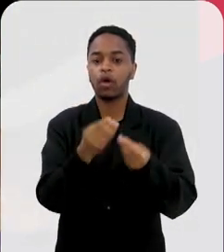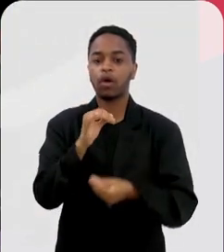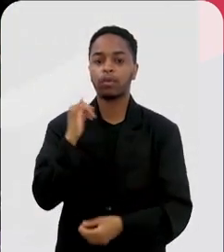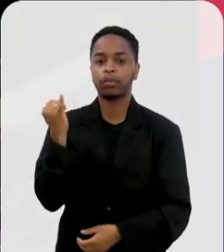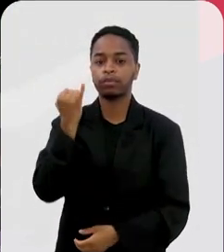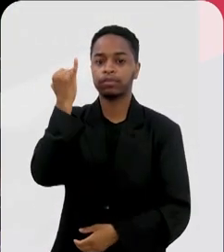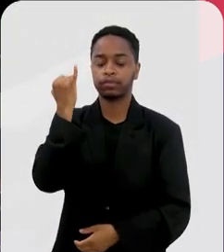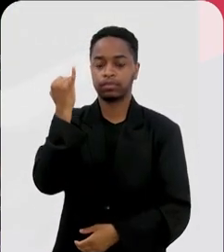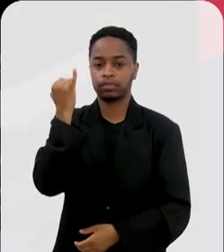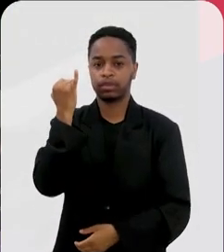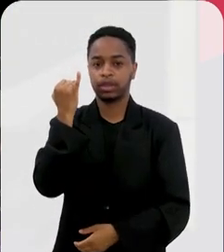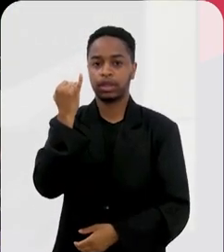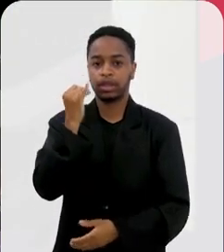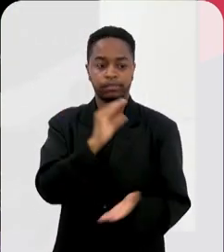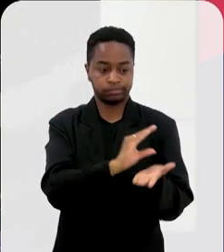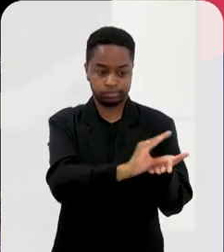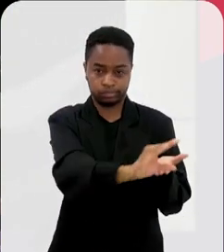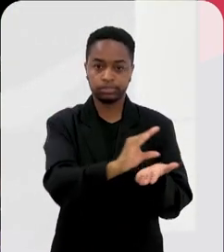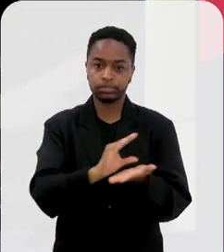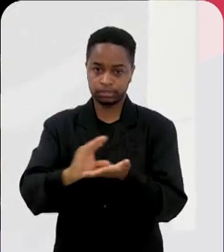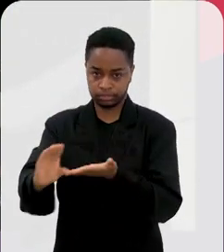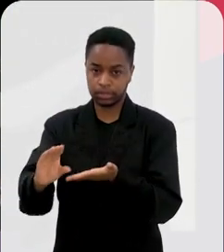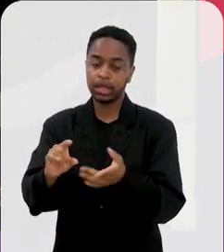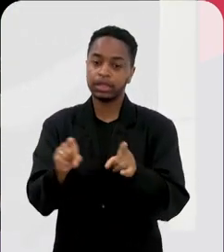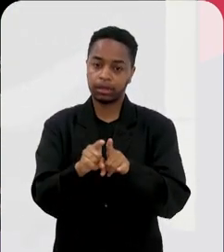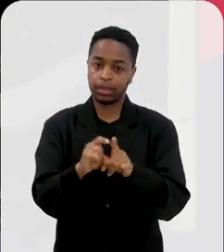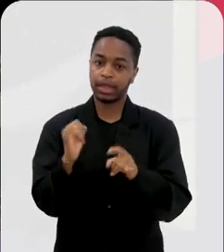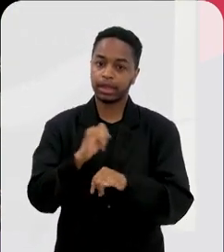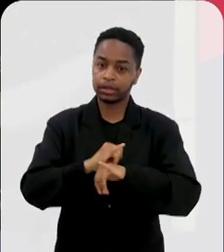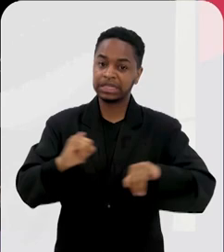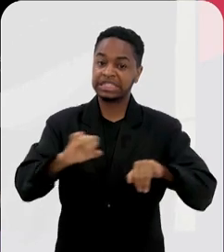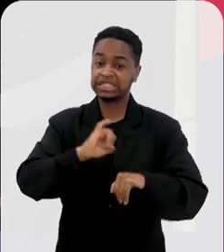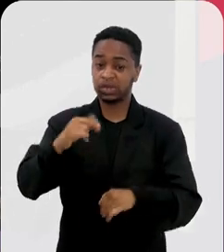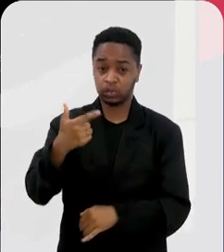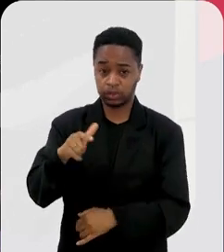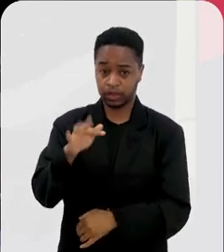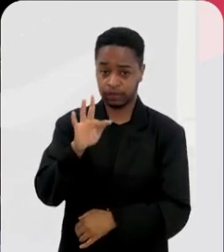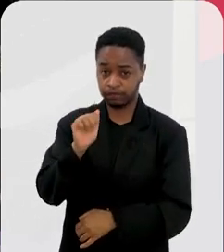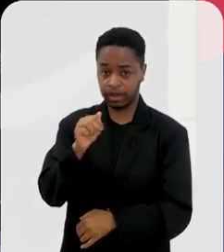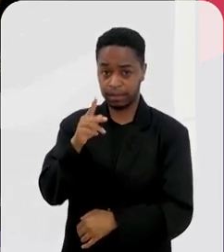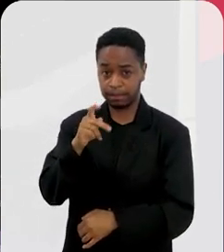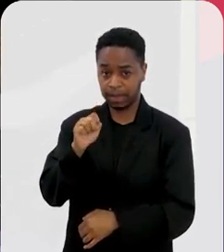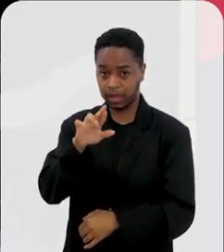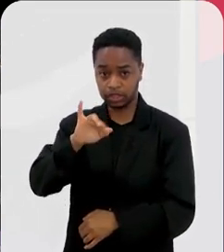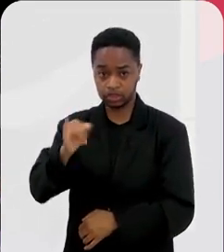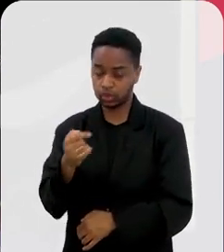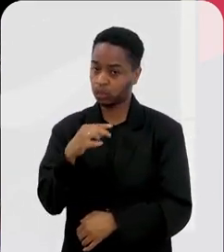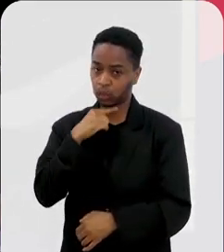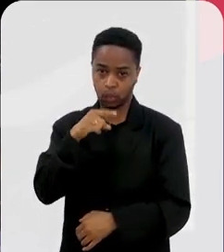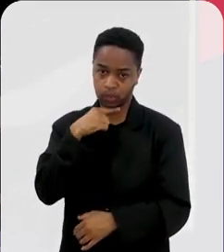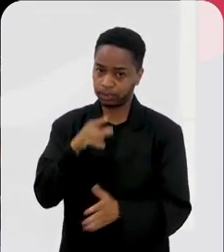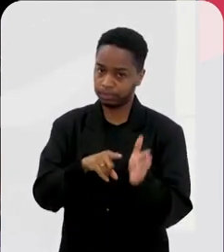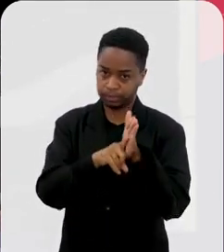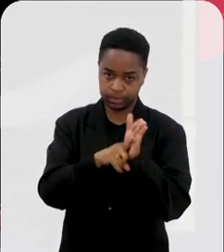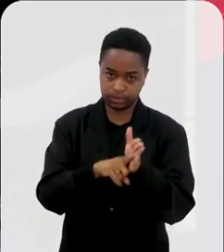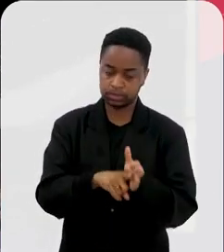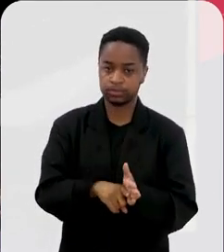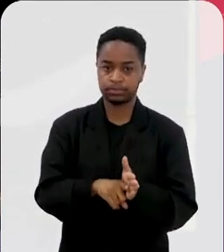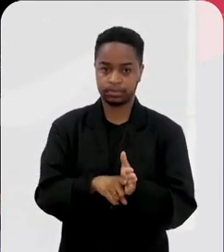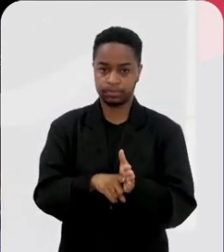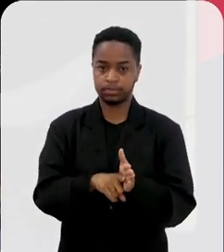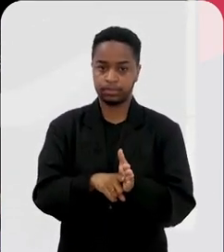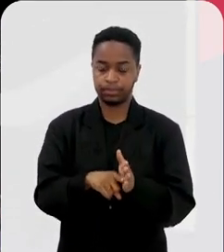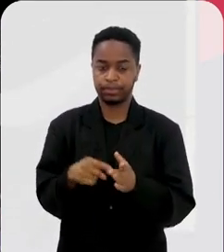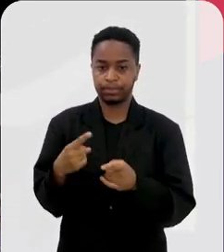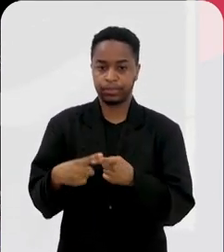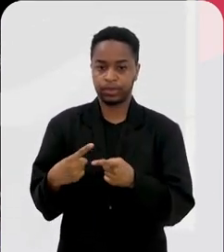a importância do financiamento e dizer que sem a FAPERD a gente não teria feito essa pesquisa porque